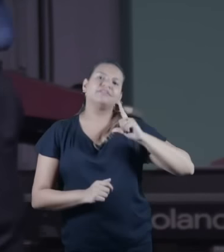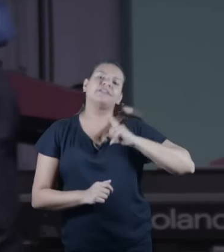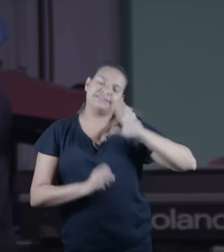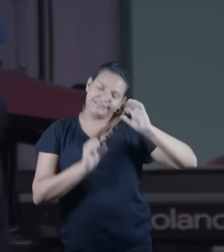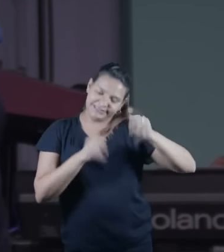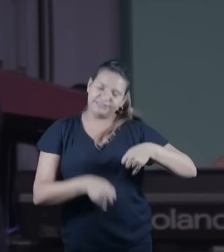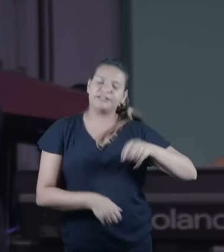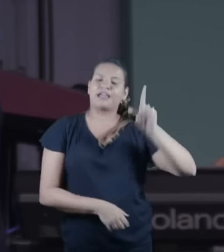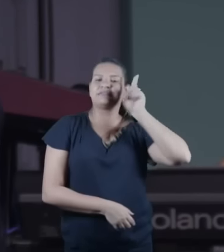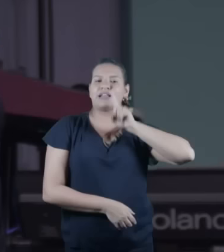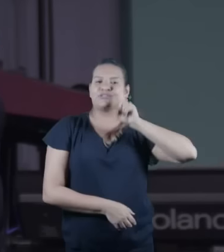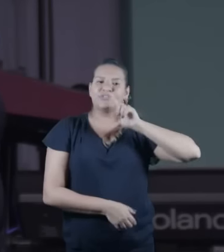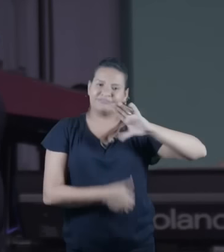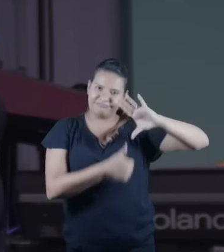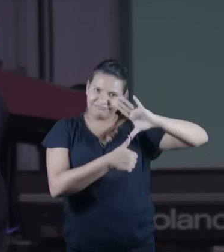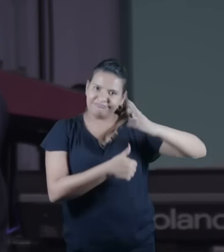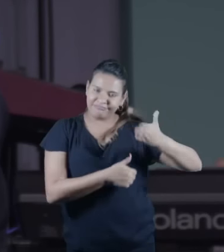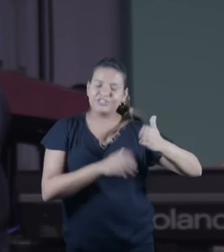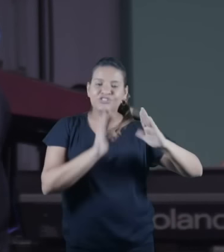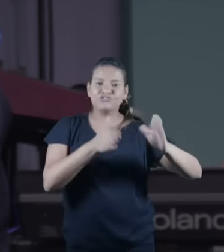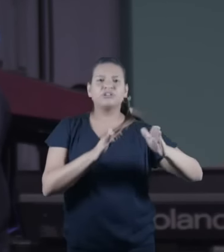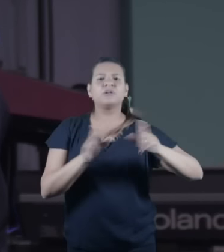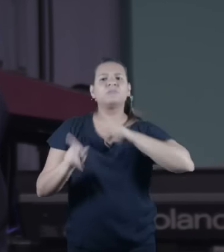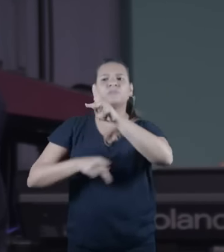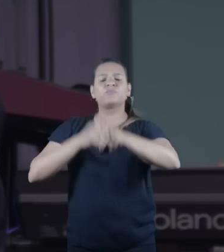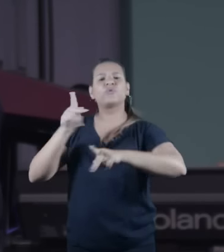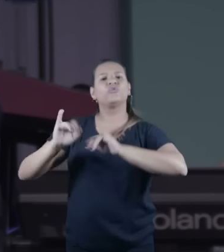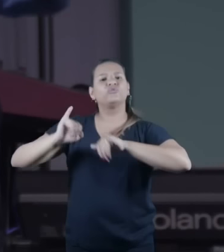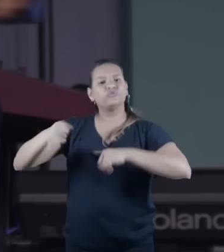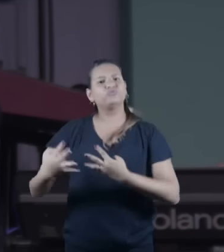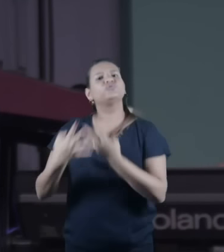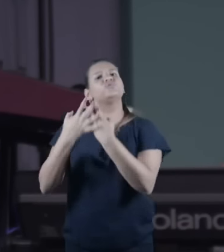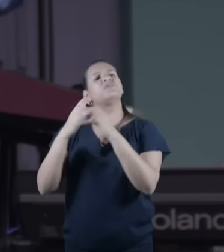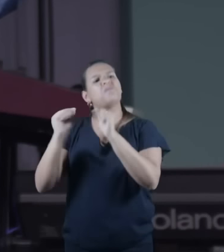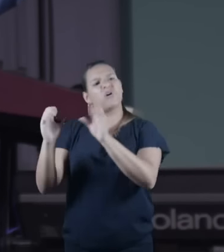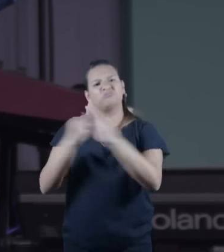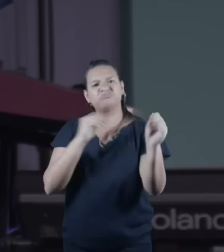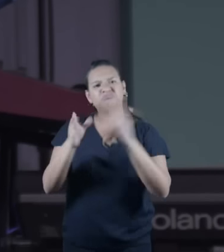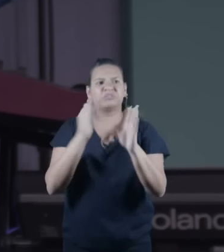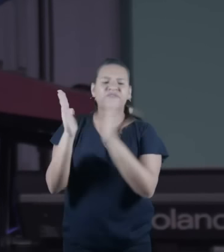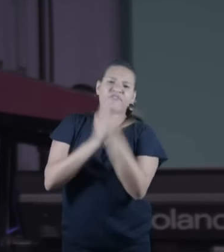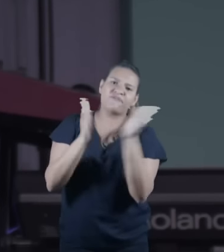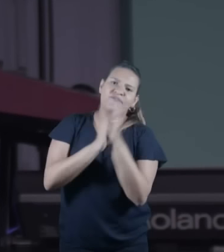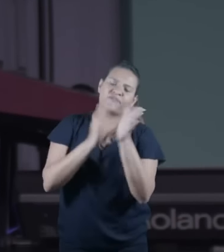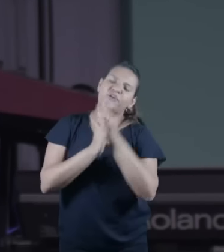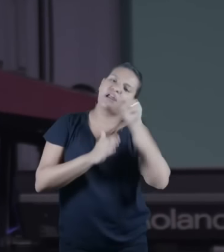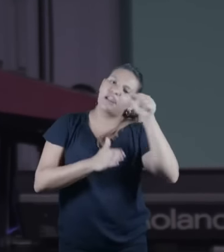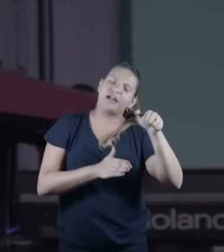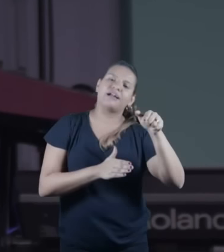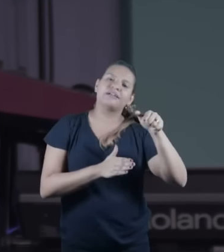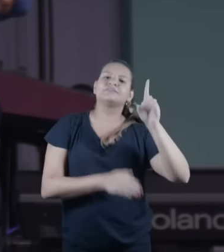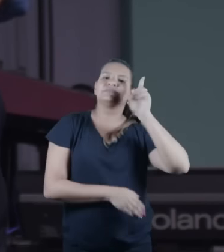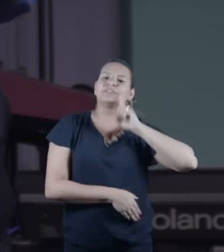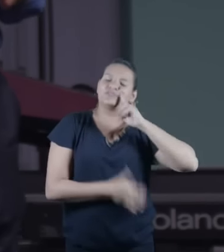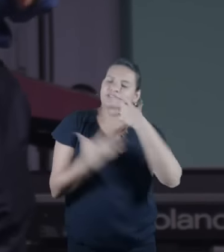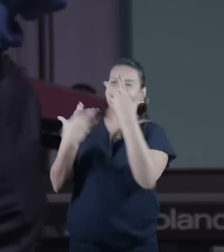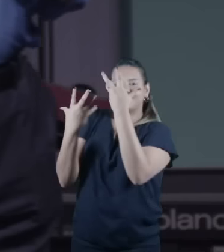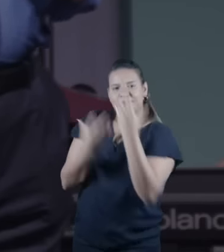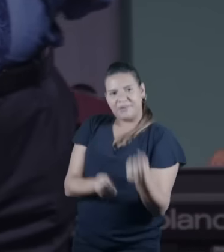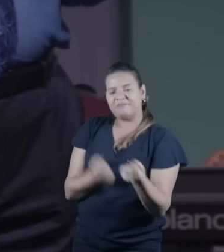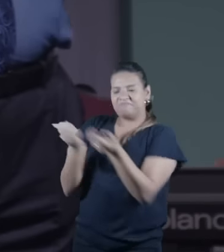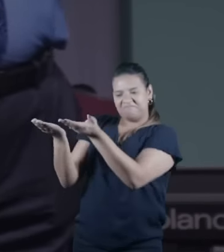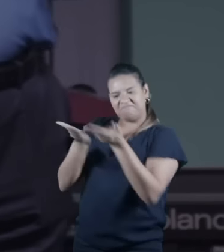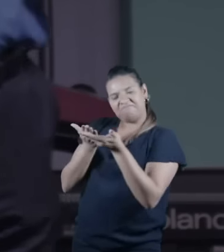grande parte desses judeus que foram para lá e por isso são essa potência hoje porque a promessa que Deus fez para